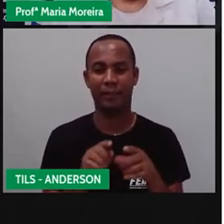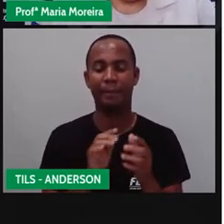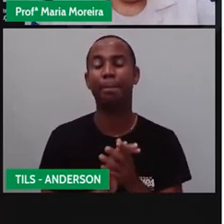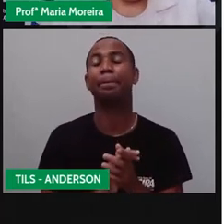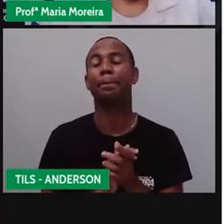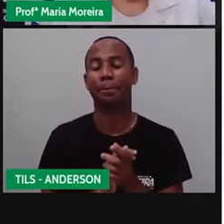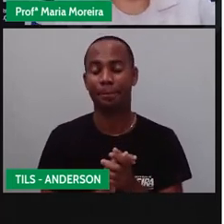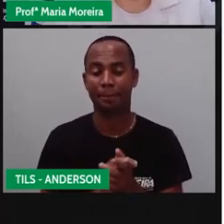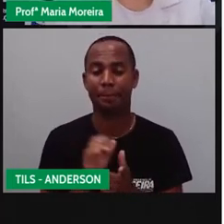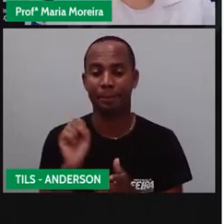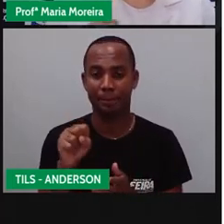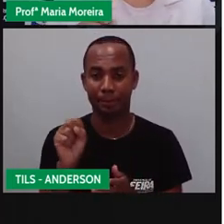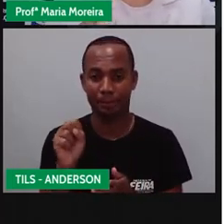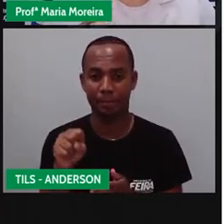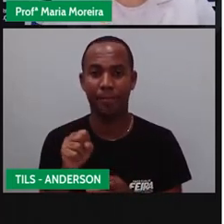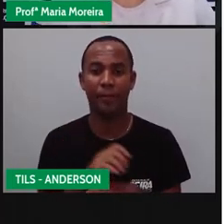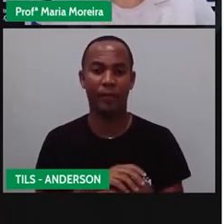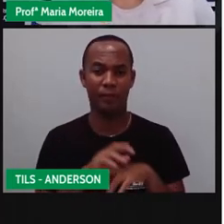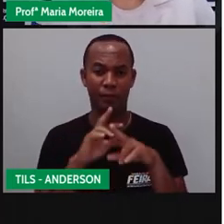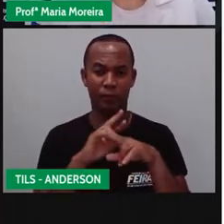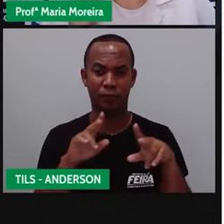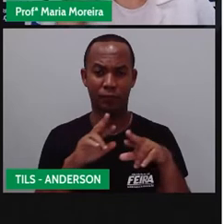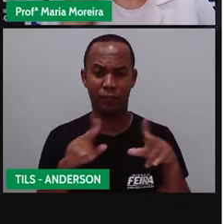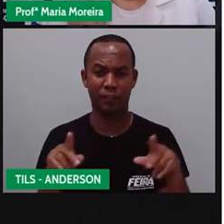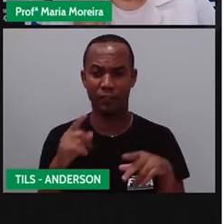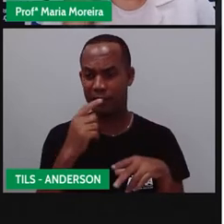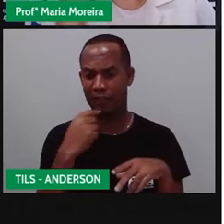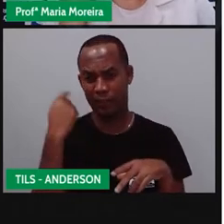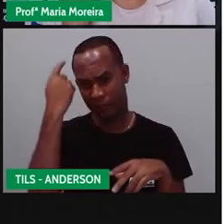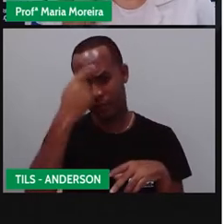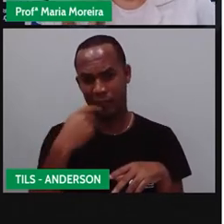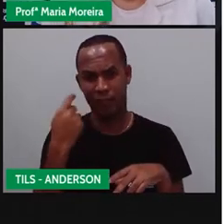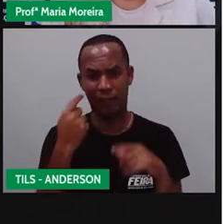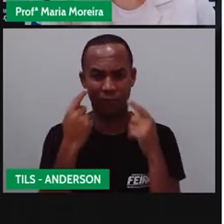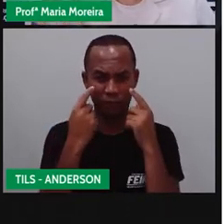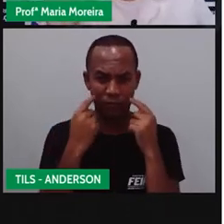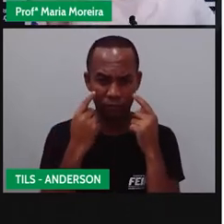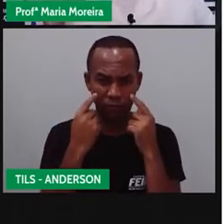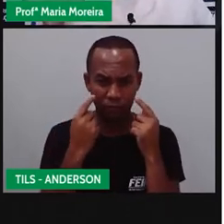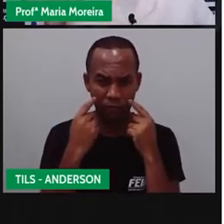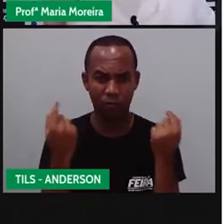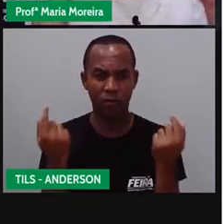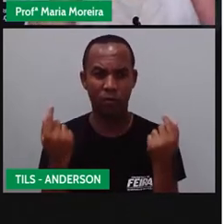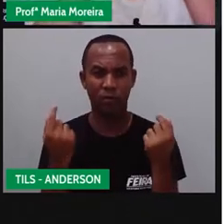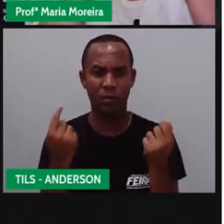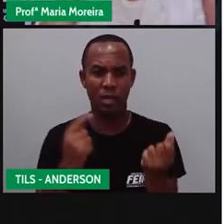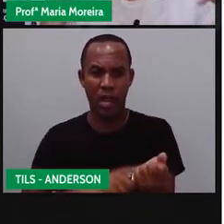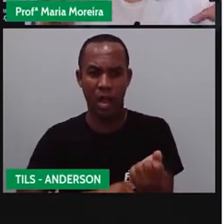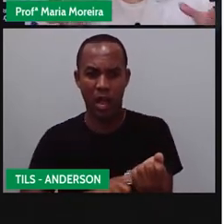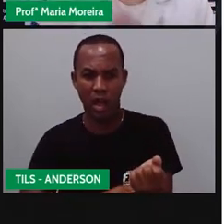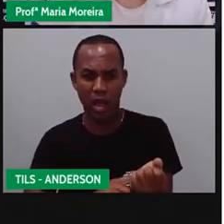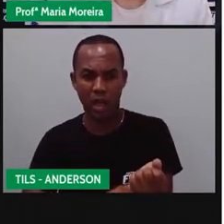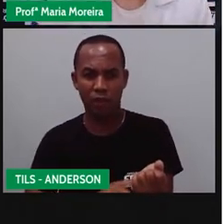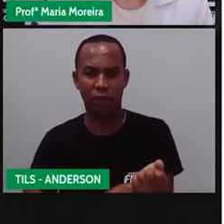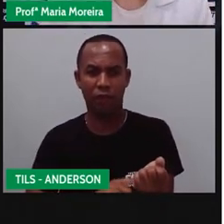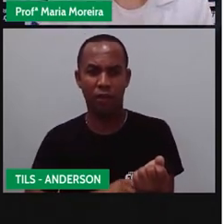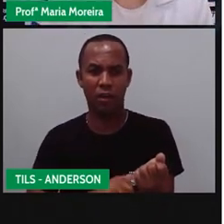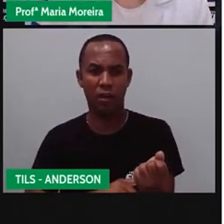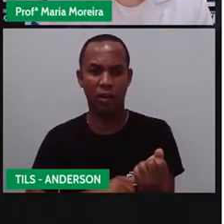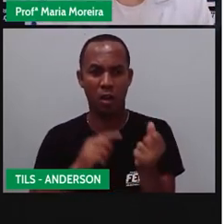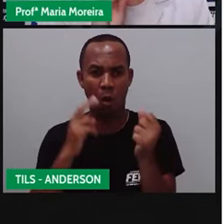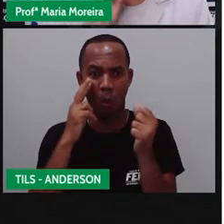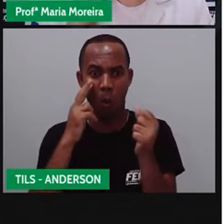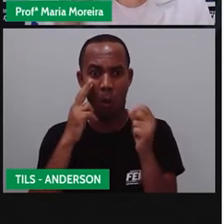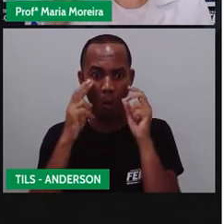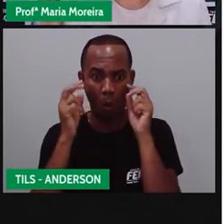Pois é. Então, aí eu tenho o Várias carinhas. Eu tenho o do show, tenho a da raiva. Dos olhinhos aí, que é a surpresa.